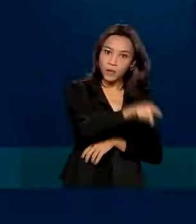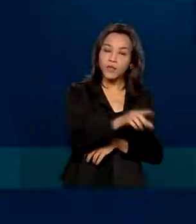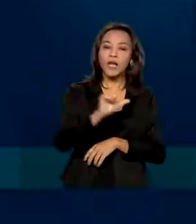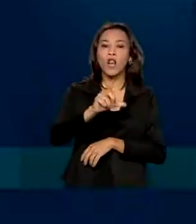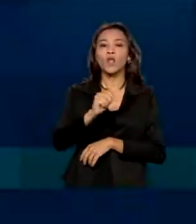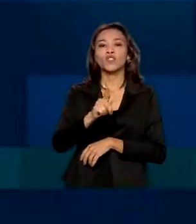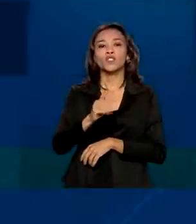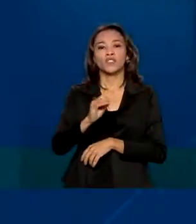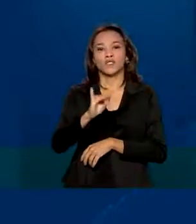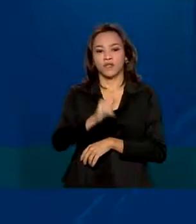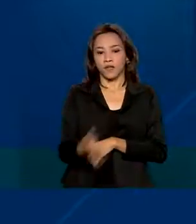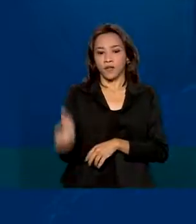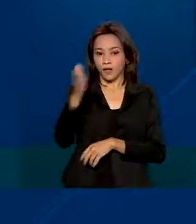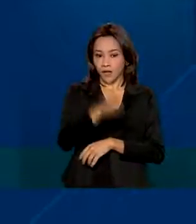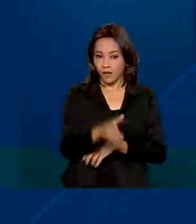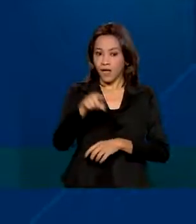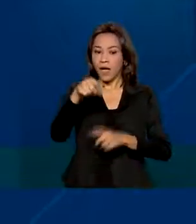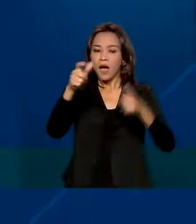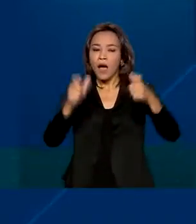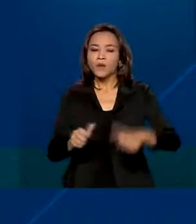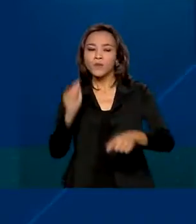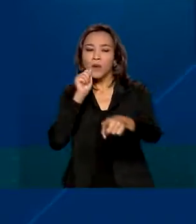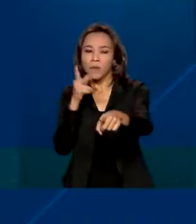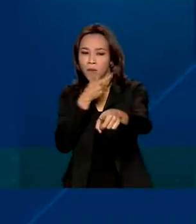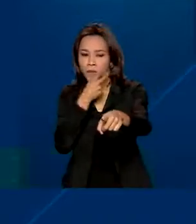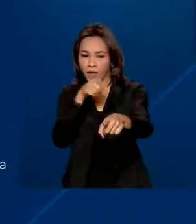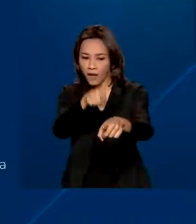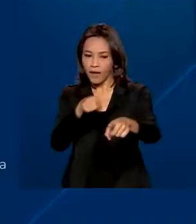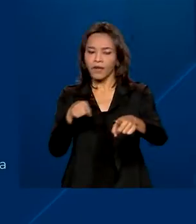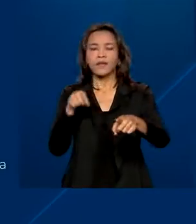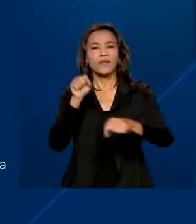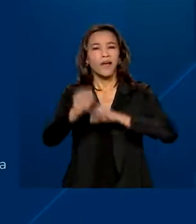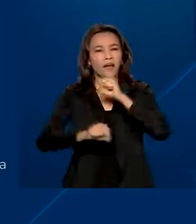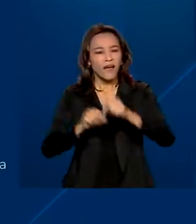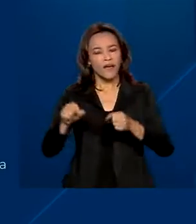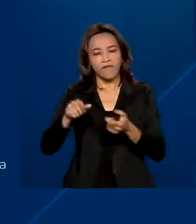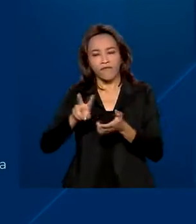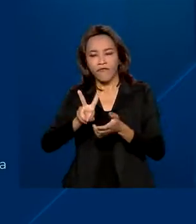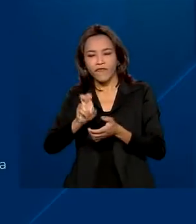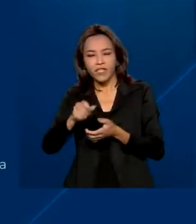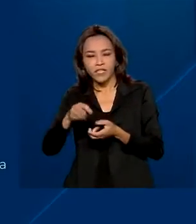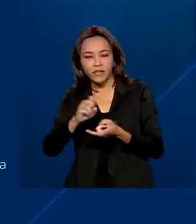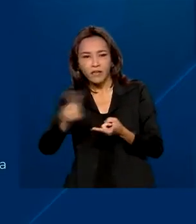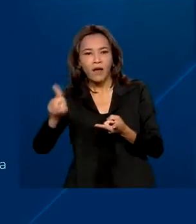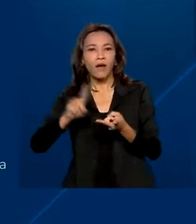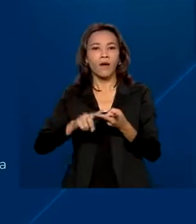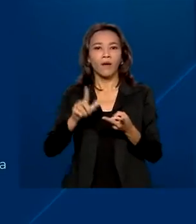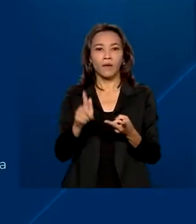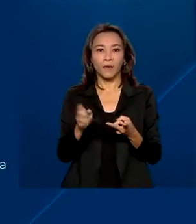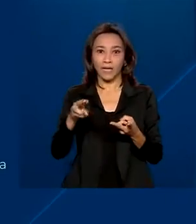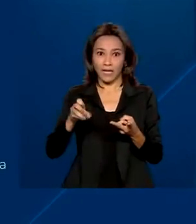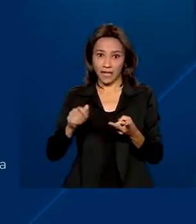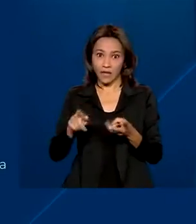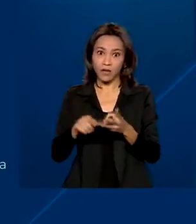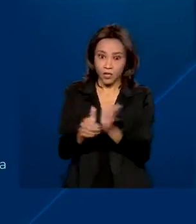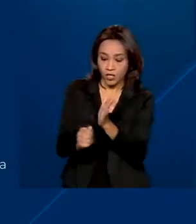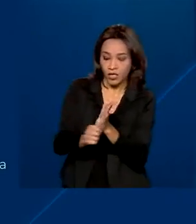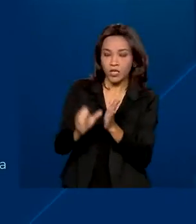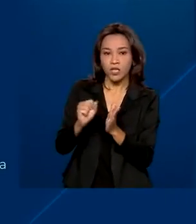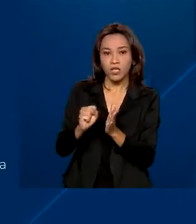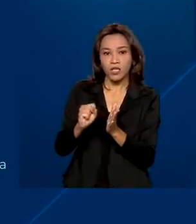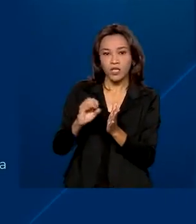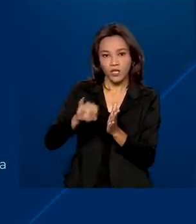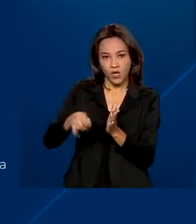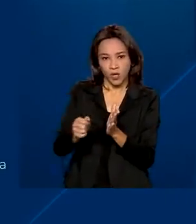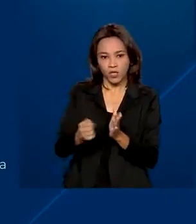Logísticas. No porto de Santana, no Amapá, a movimentação é de granéis e vegetais, com destaque para o farelo de soja. Lá, o